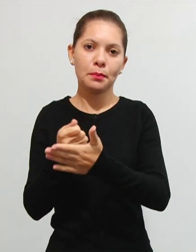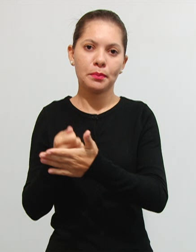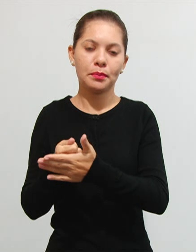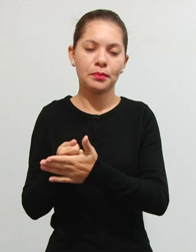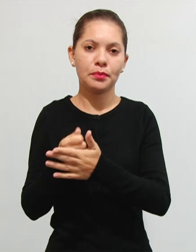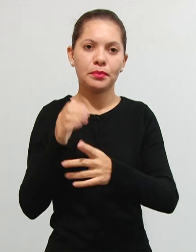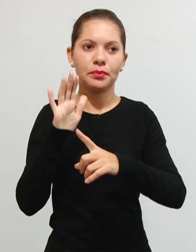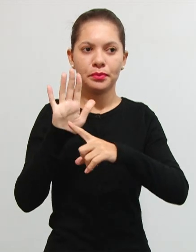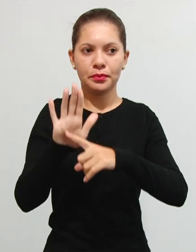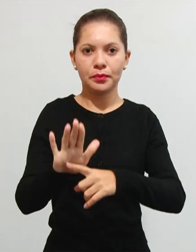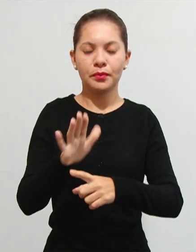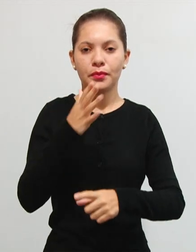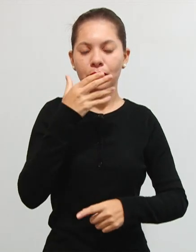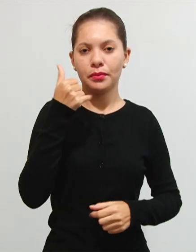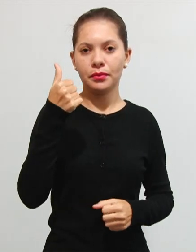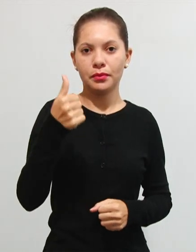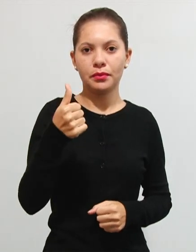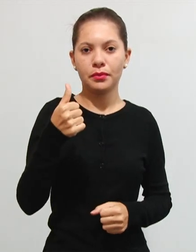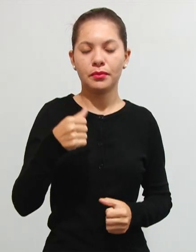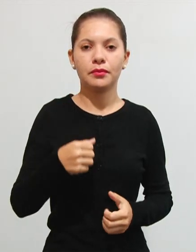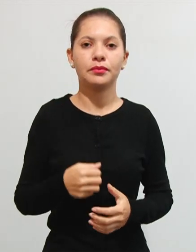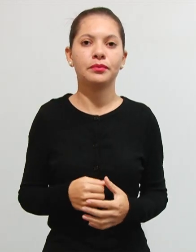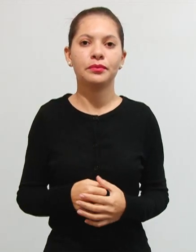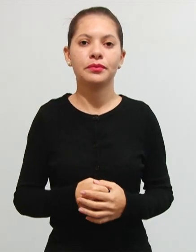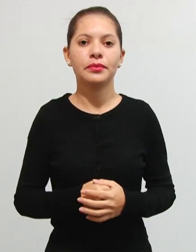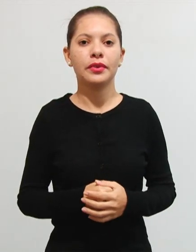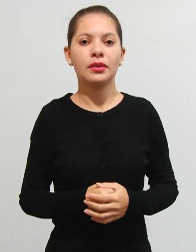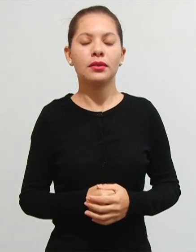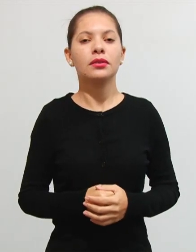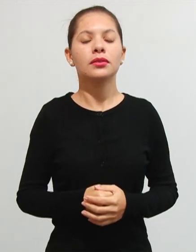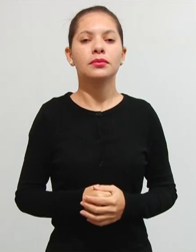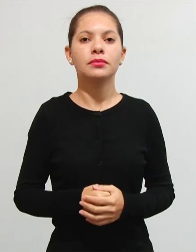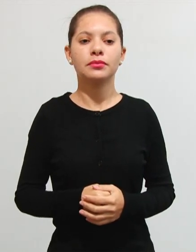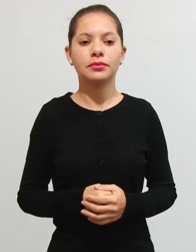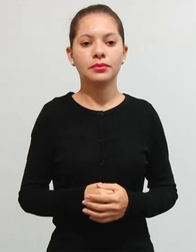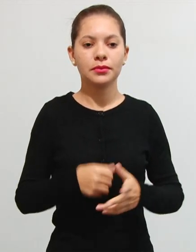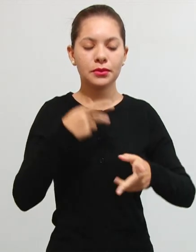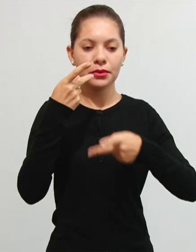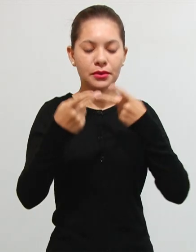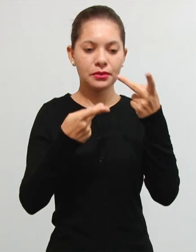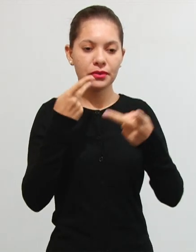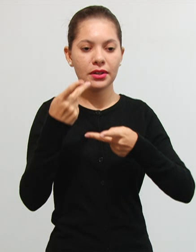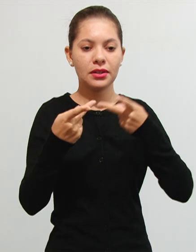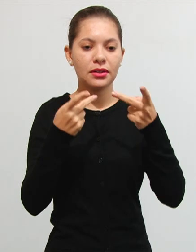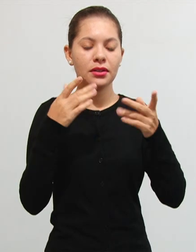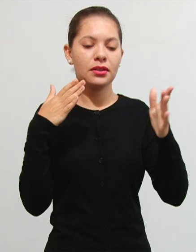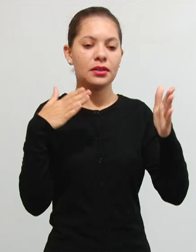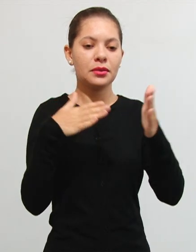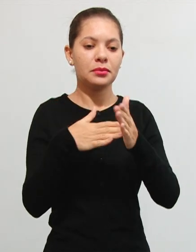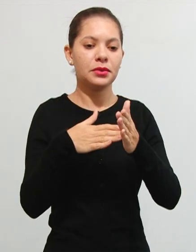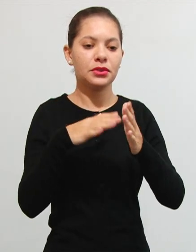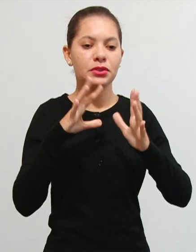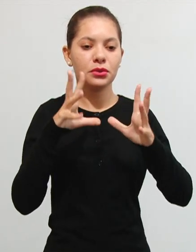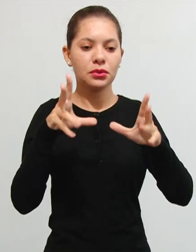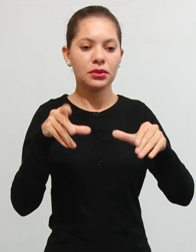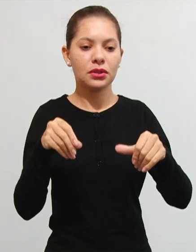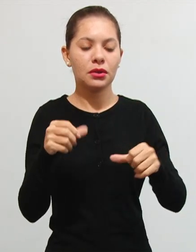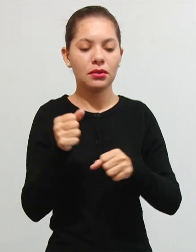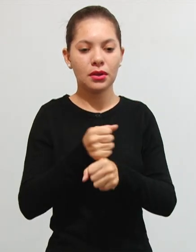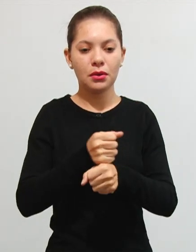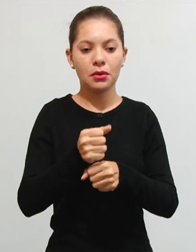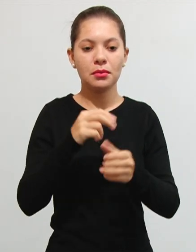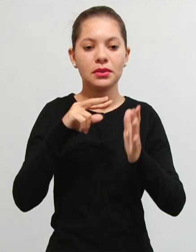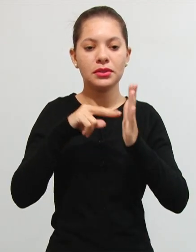contribuição de melhoria, tá? ou seja, quando ele fala que vai ser feito o limite total da obra significa que o poder